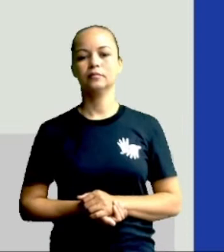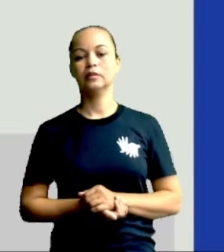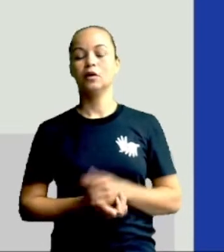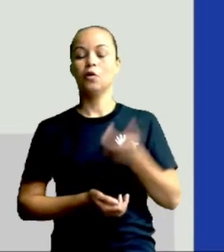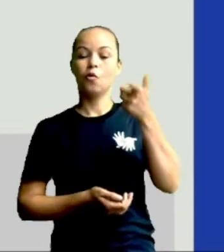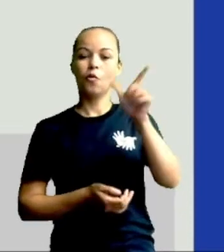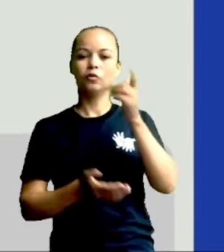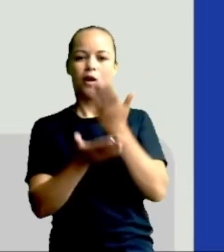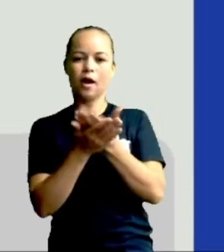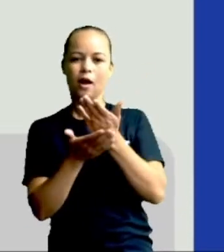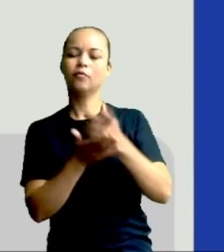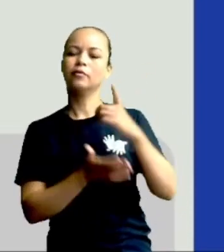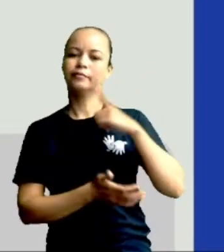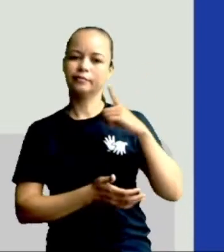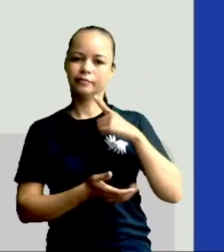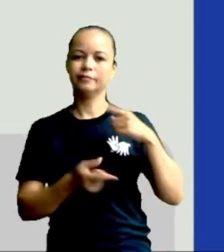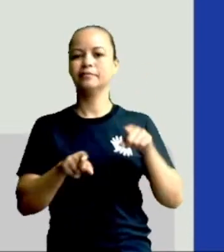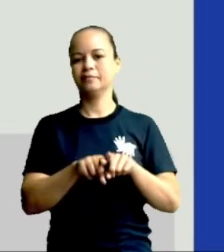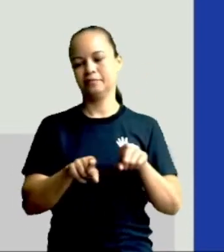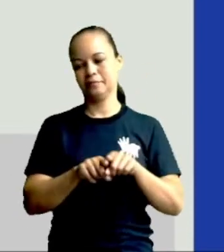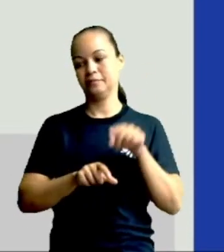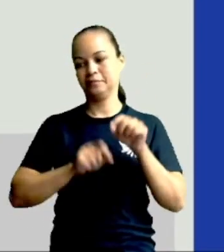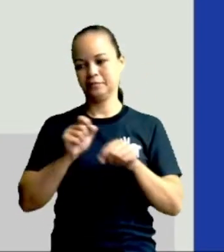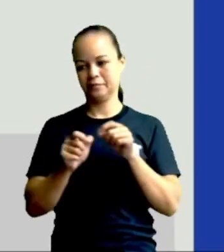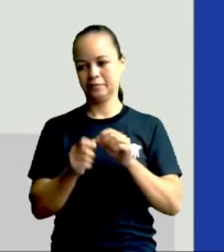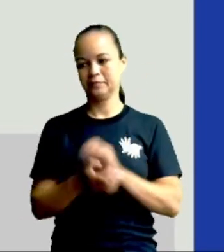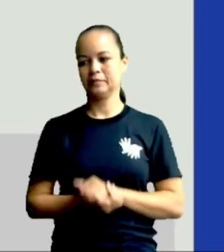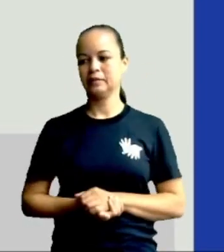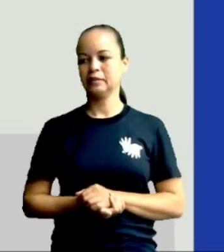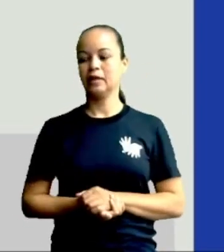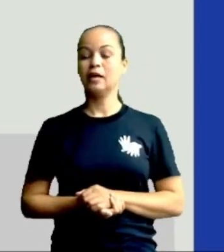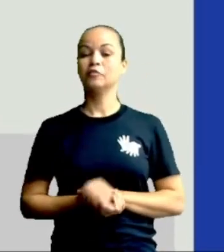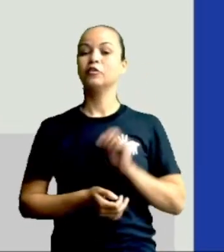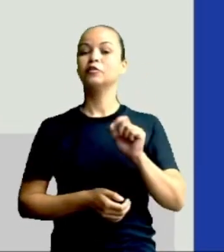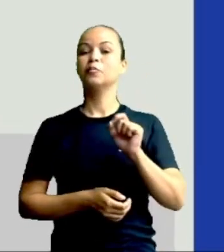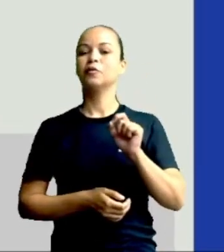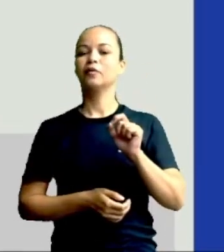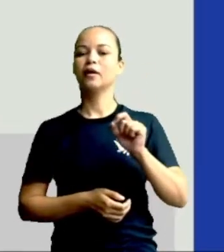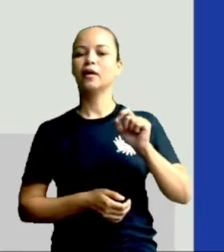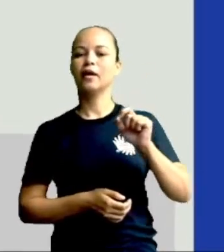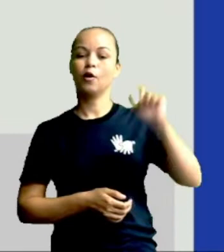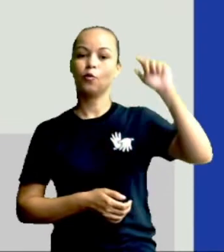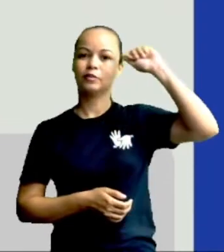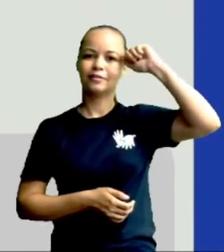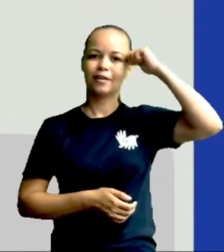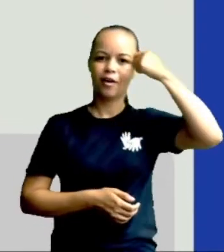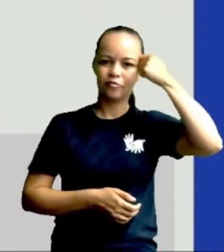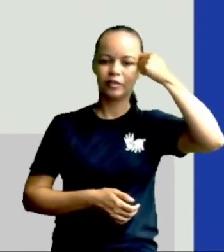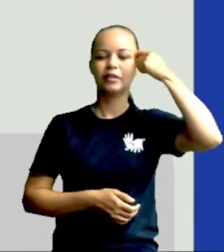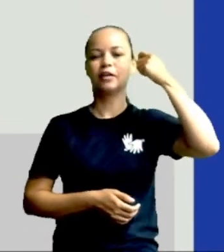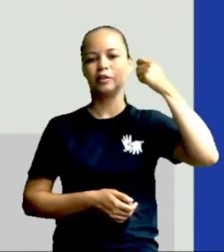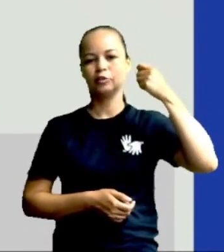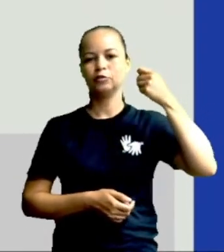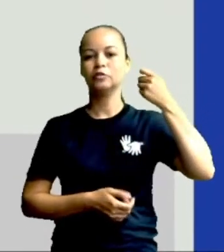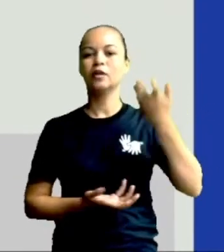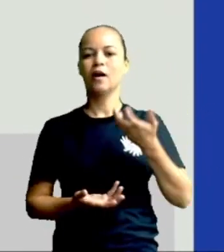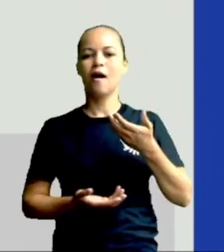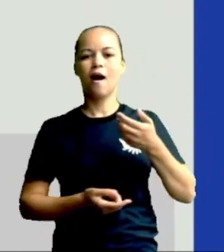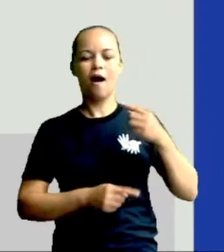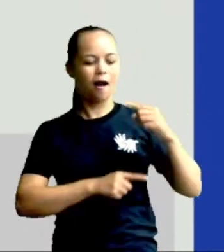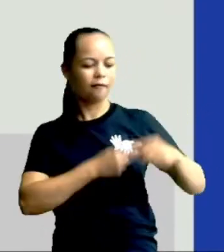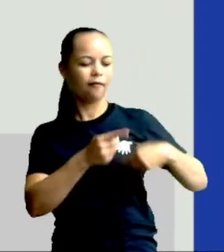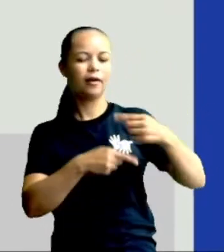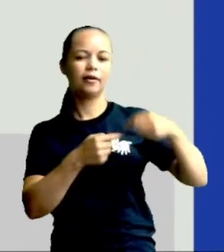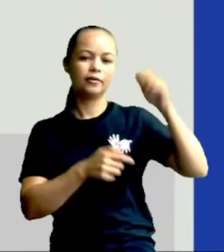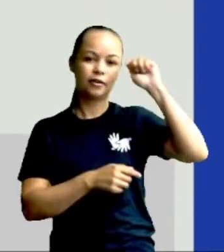outra aula que a gente teve foi sobre os africanos, a herança africana. Assim